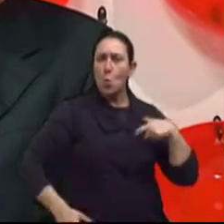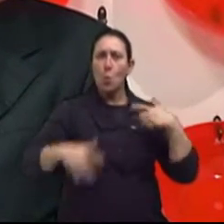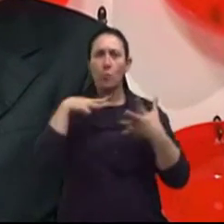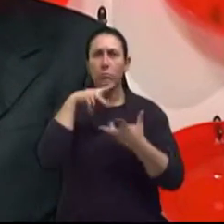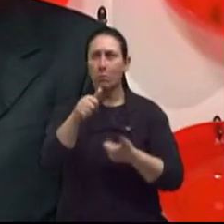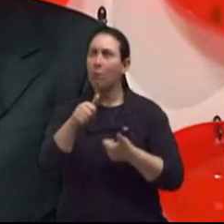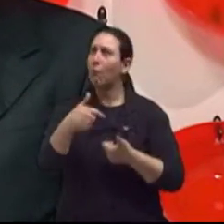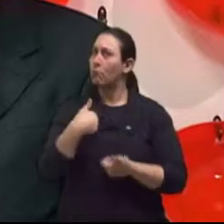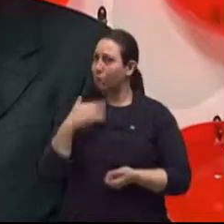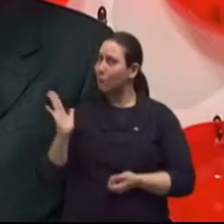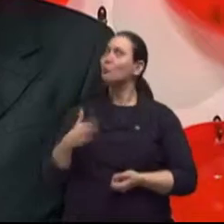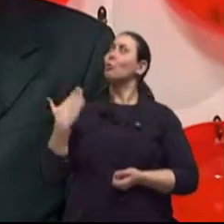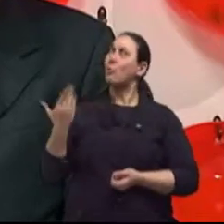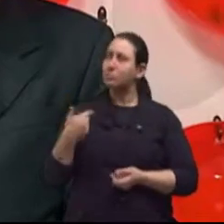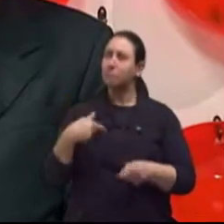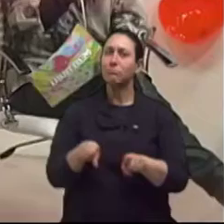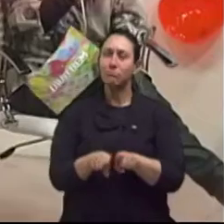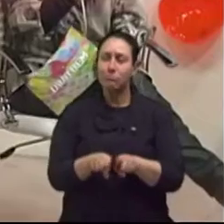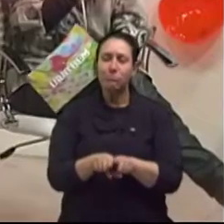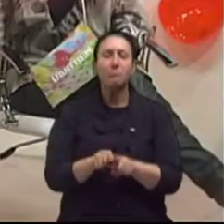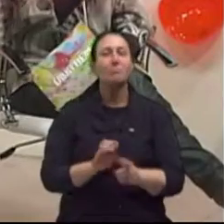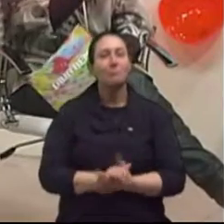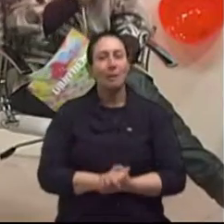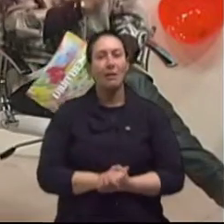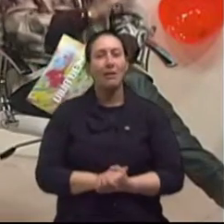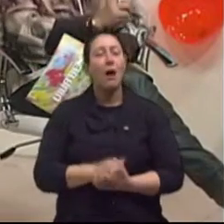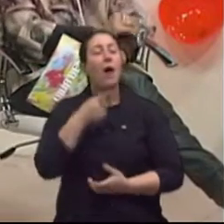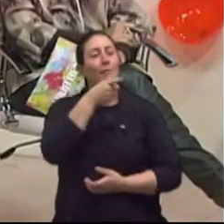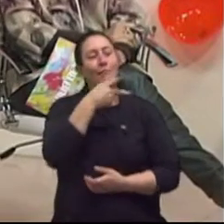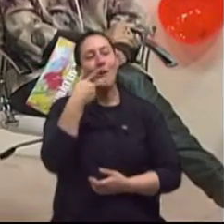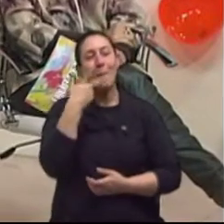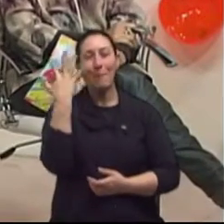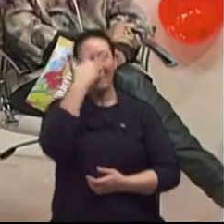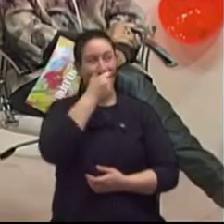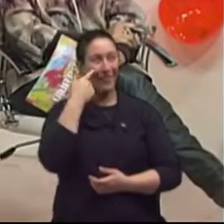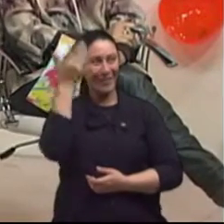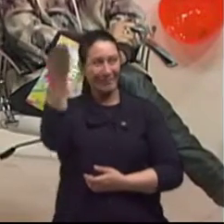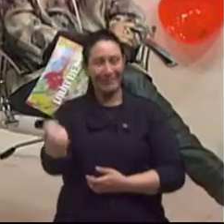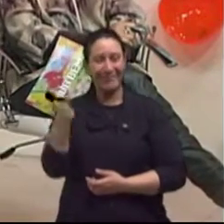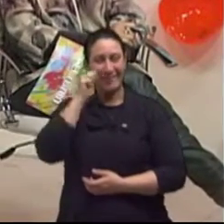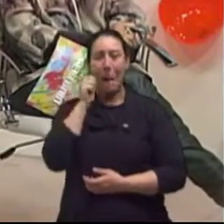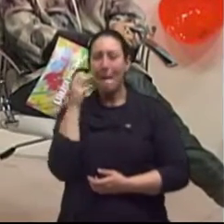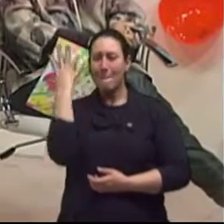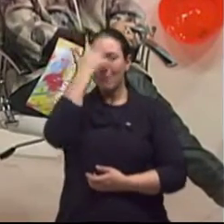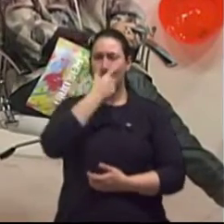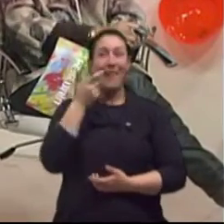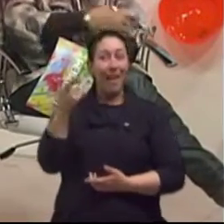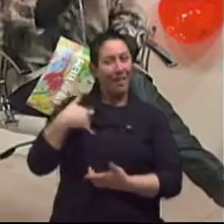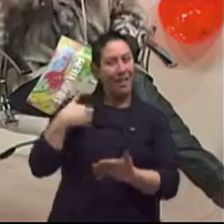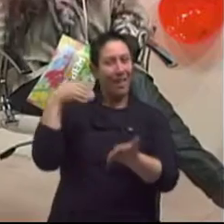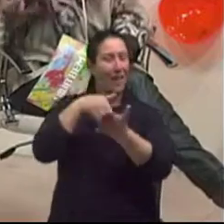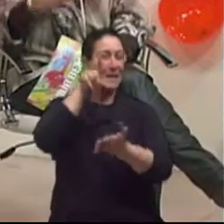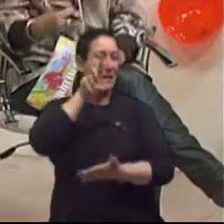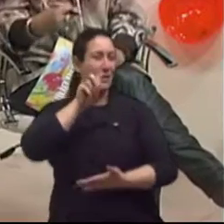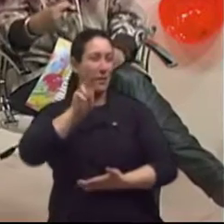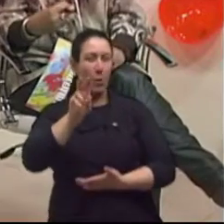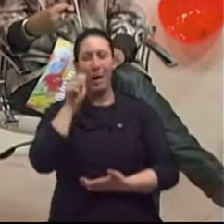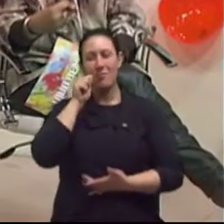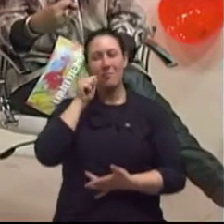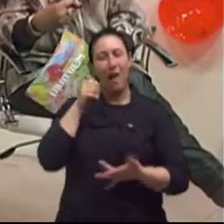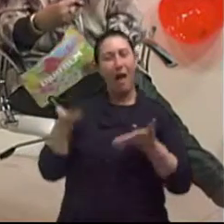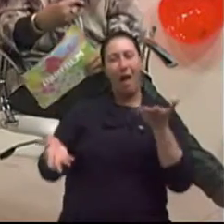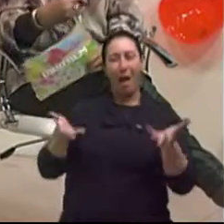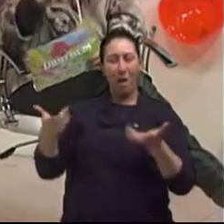pra mim foi surpresa. Não esperava. E a questão da beleza. Agora eu ainda brinquei com ela, né? Vamos até o 105. E ela disse, eu vou assim